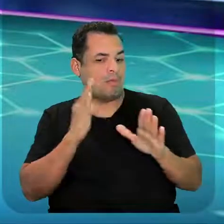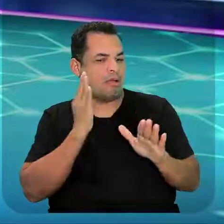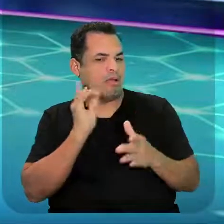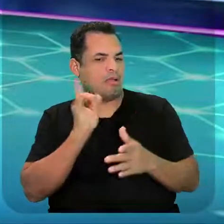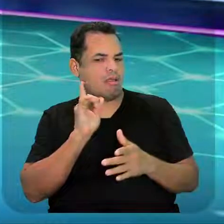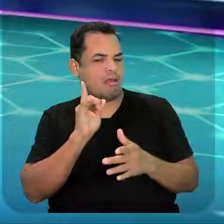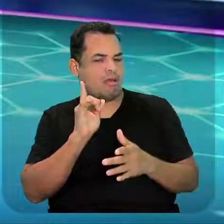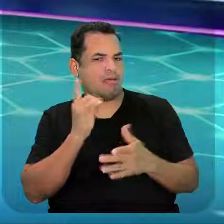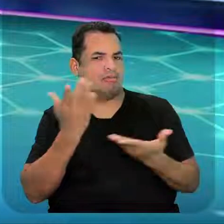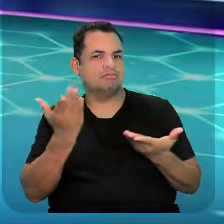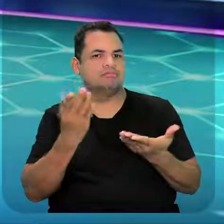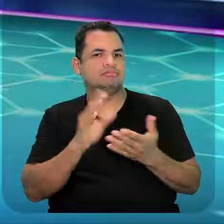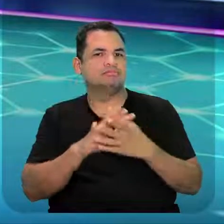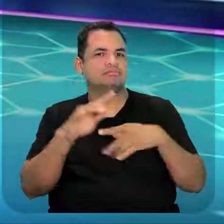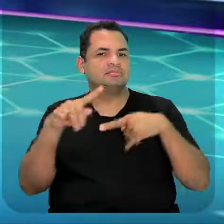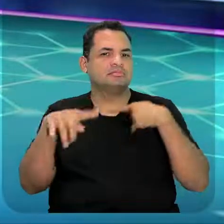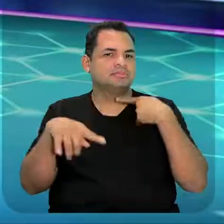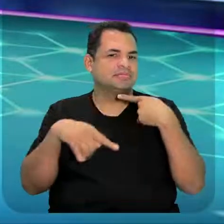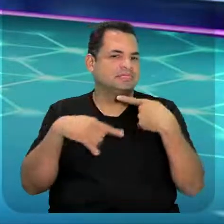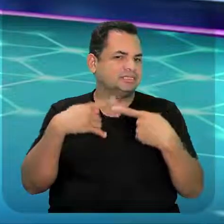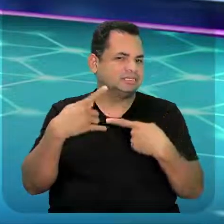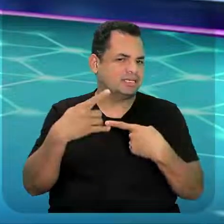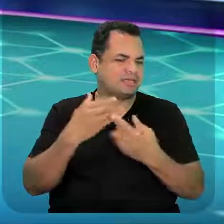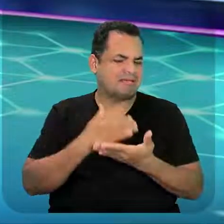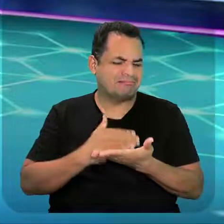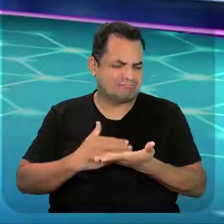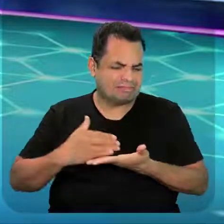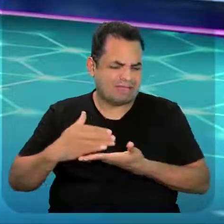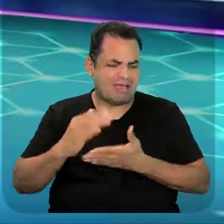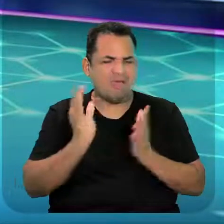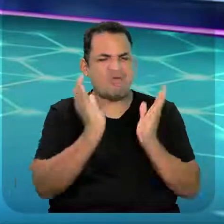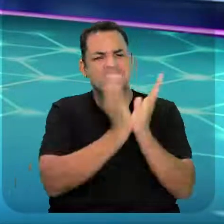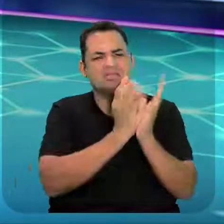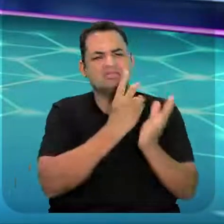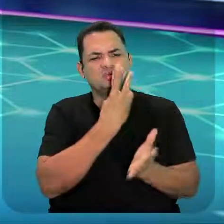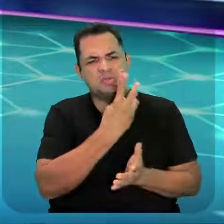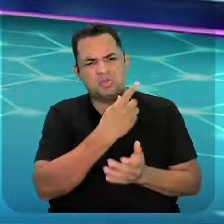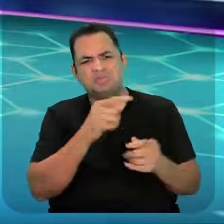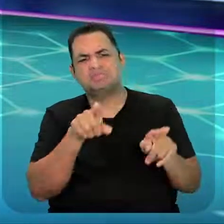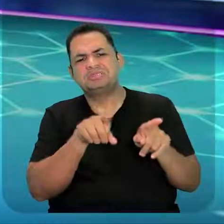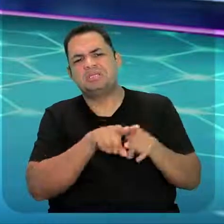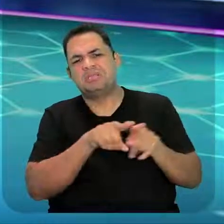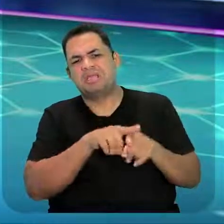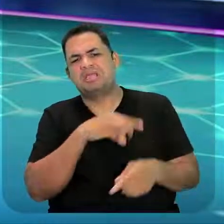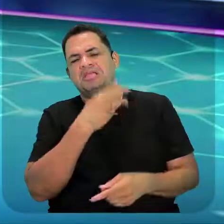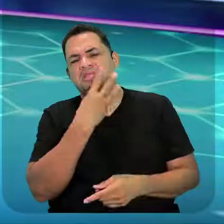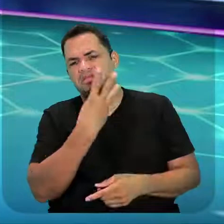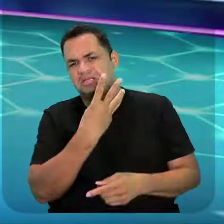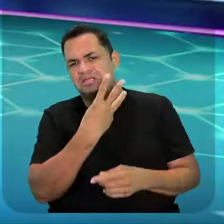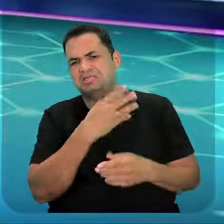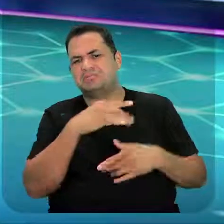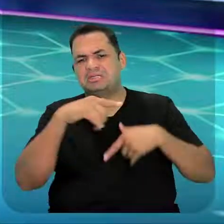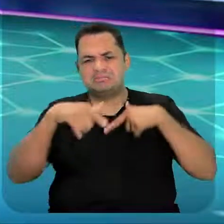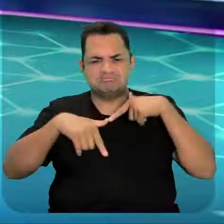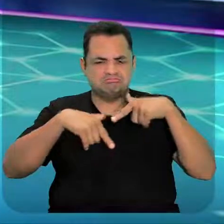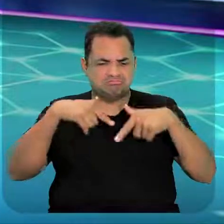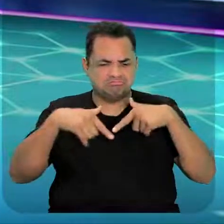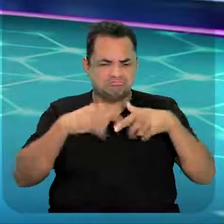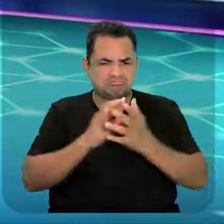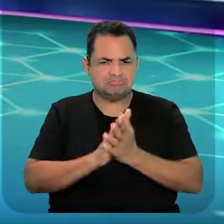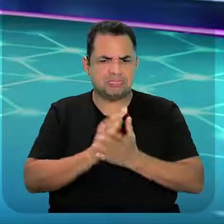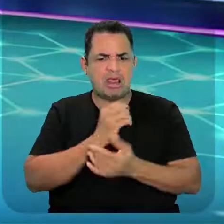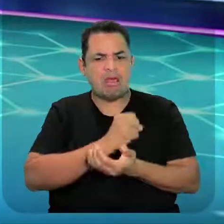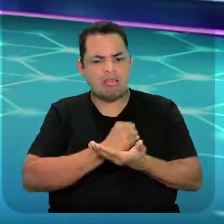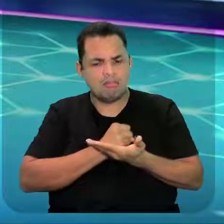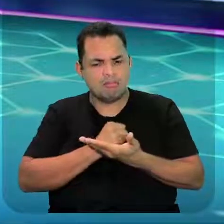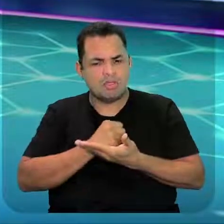e não vai demandar não, viu gente? Nós temos muita aula, ainda tem a unidade 2 e a unidade 3 para a gente poder trabalhar nesse nosso